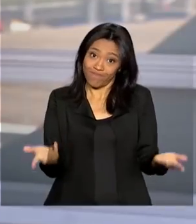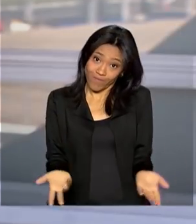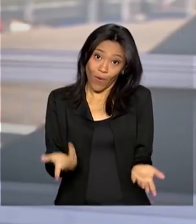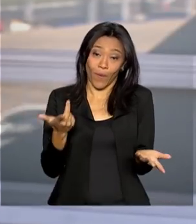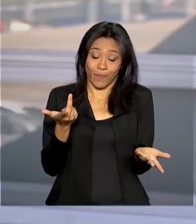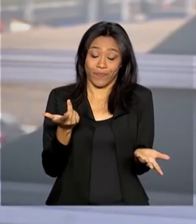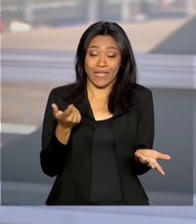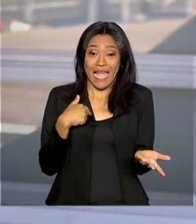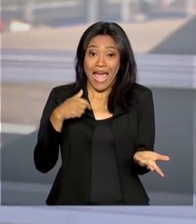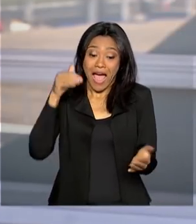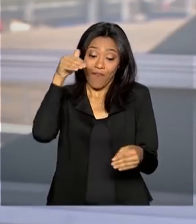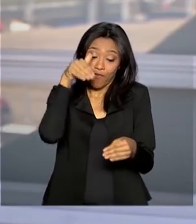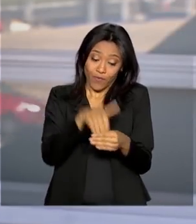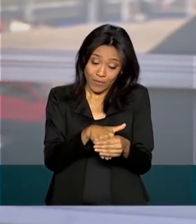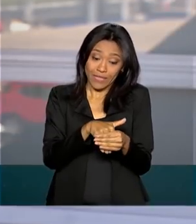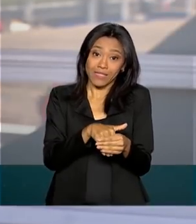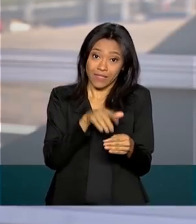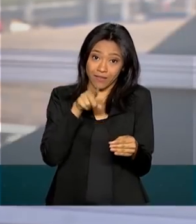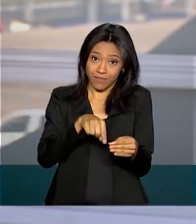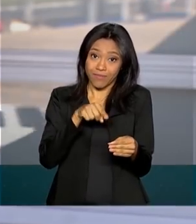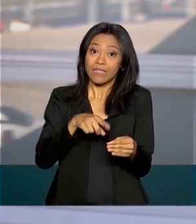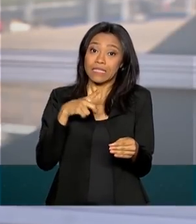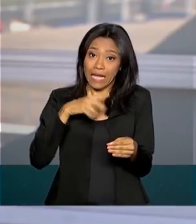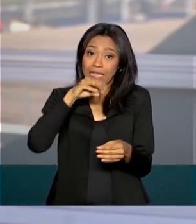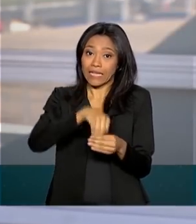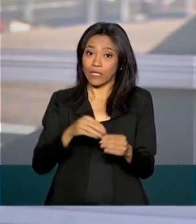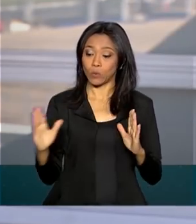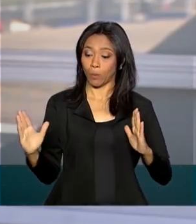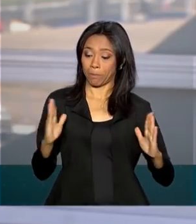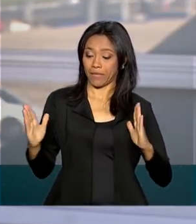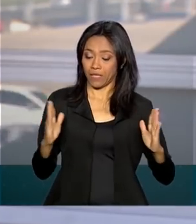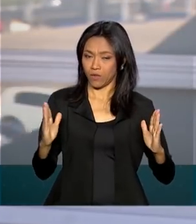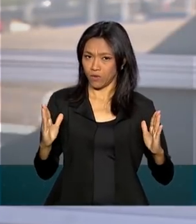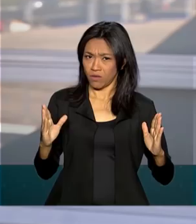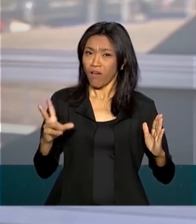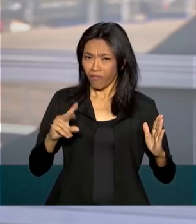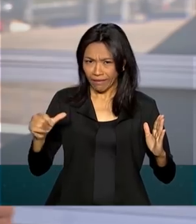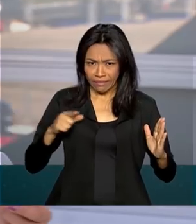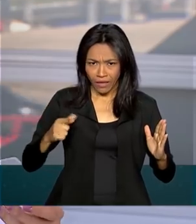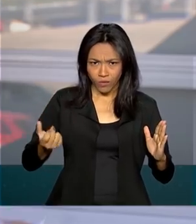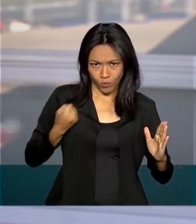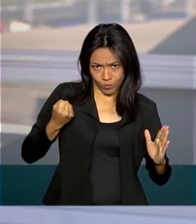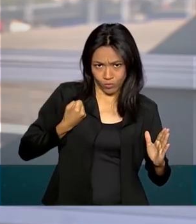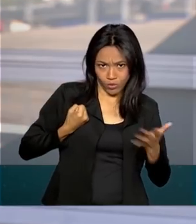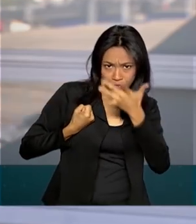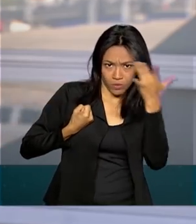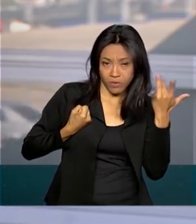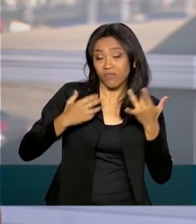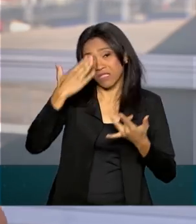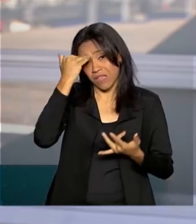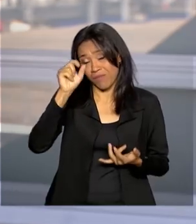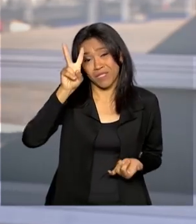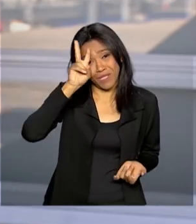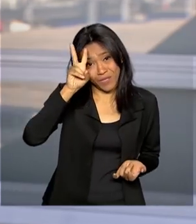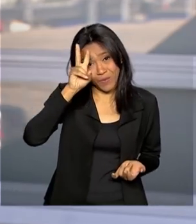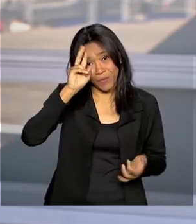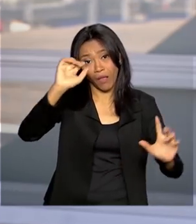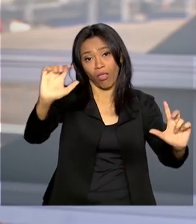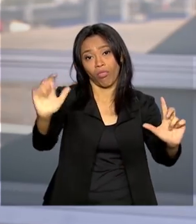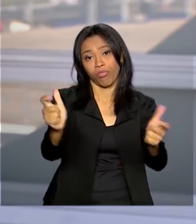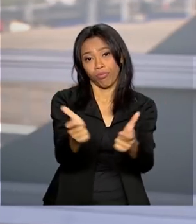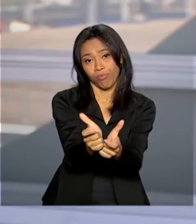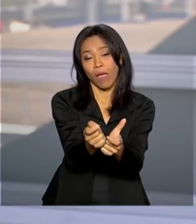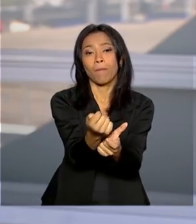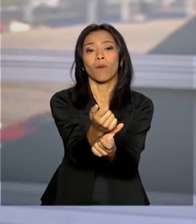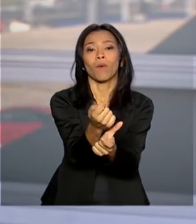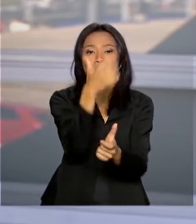teoricamente essa votação está dentro do prazo, mas a pergunta é, vai ter quórum? Porque a gente sabe que na segunda-feira é sempre um dia esvaziado. O